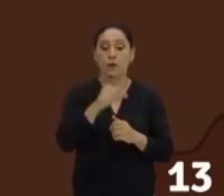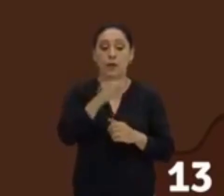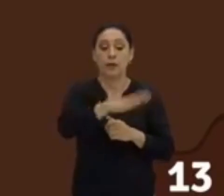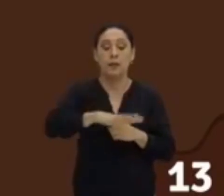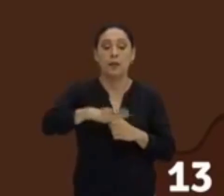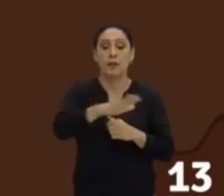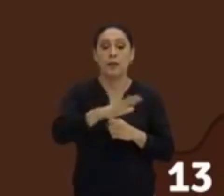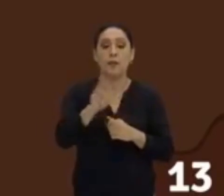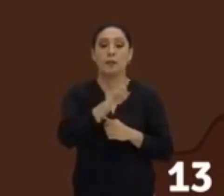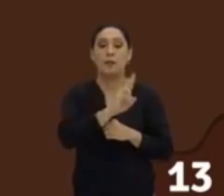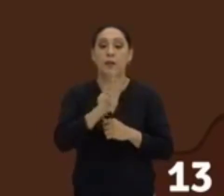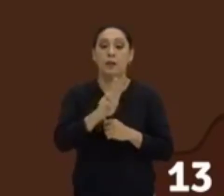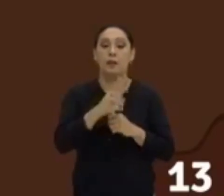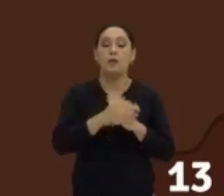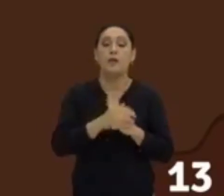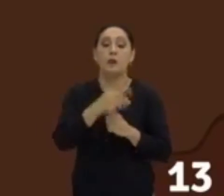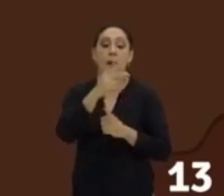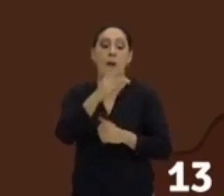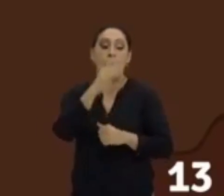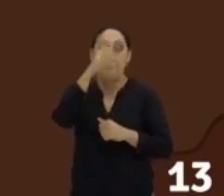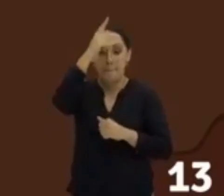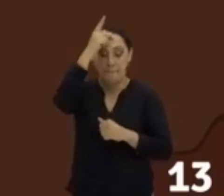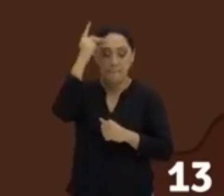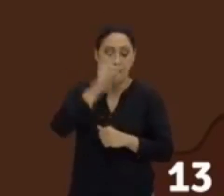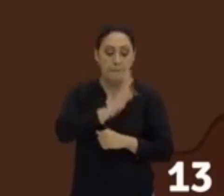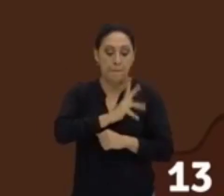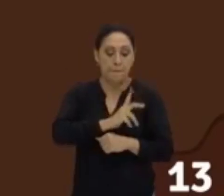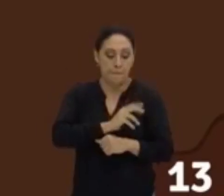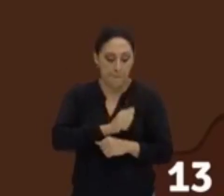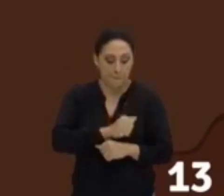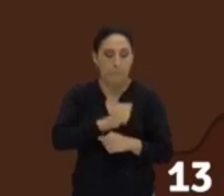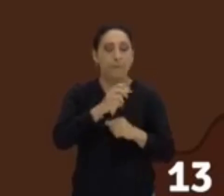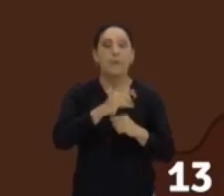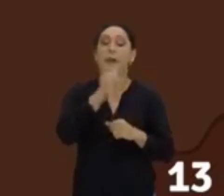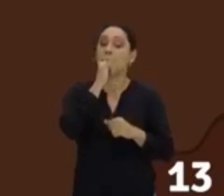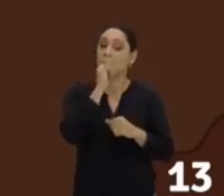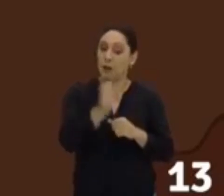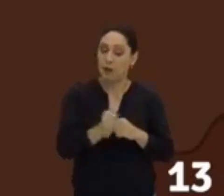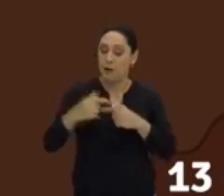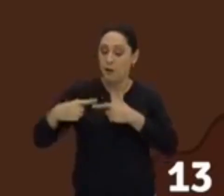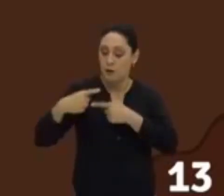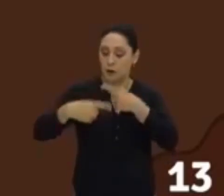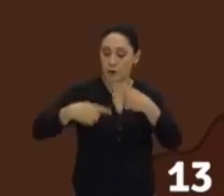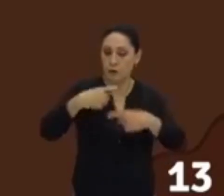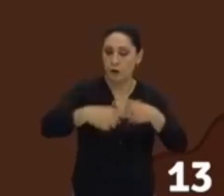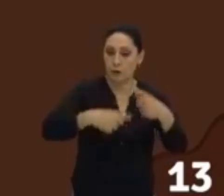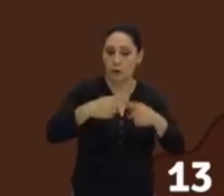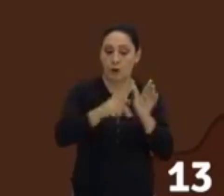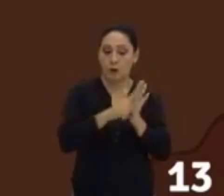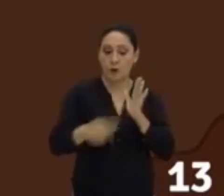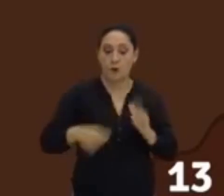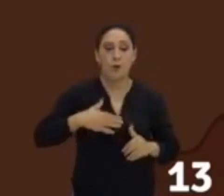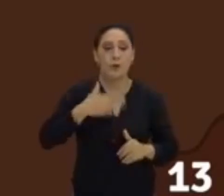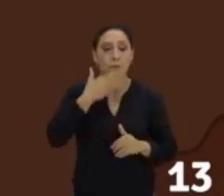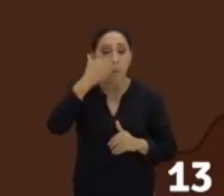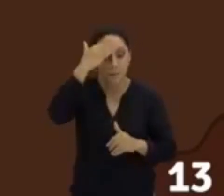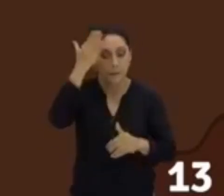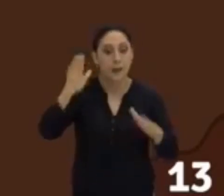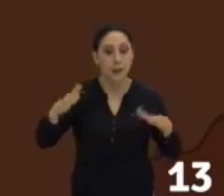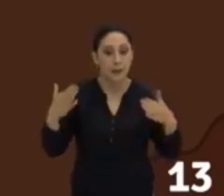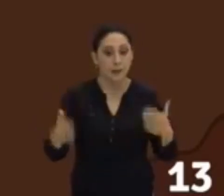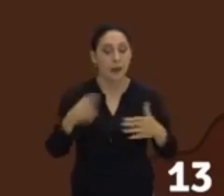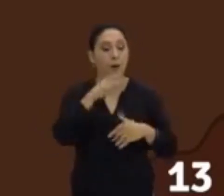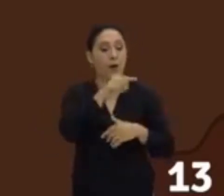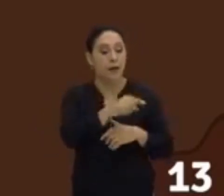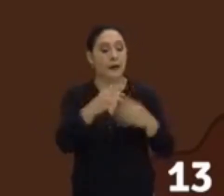esses novos donos são justamente os palestinos, que, como eu te disse, descenderam diretamente dos árabes. Bom, esses